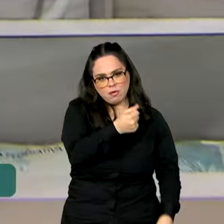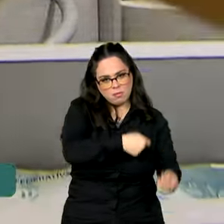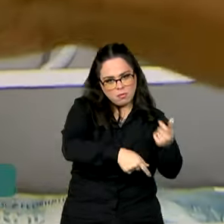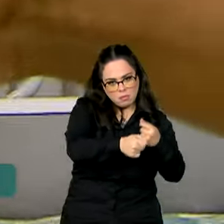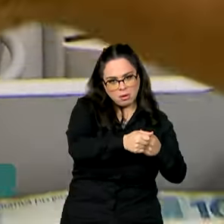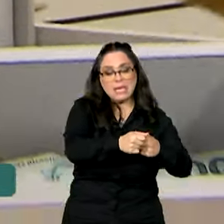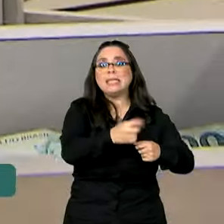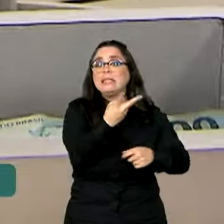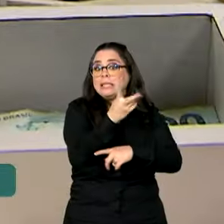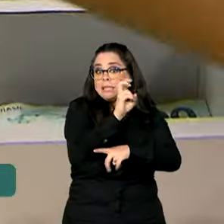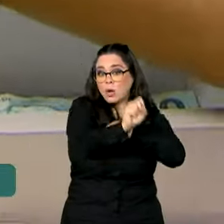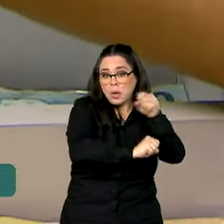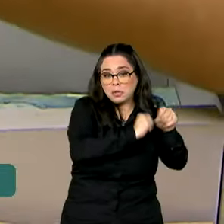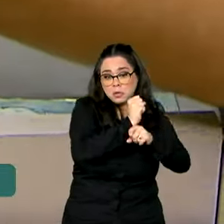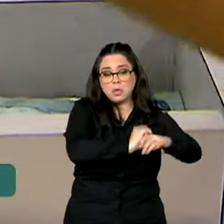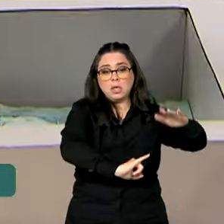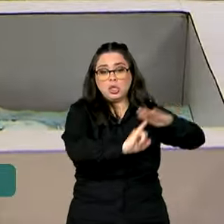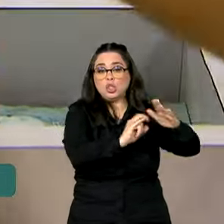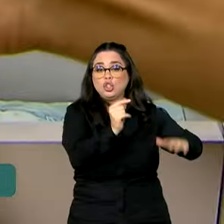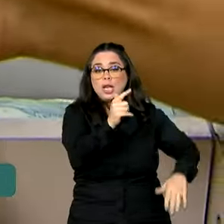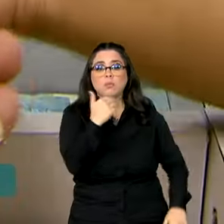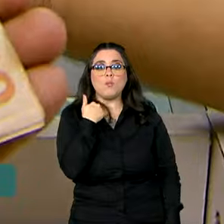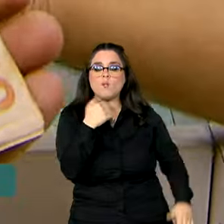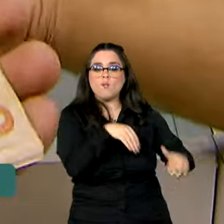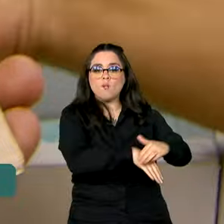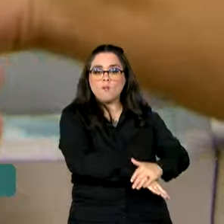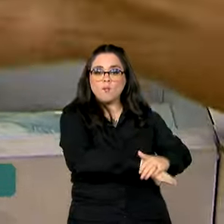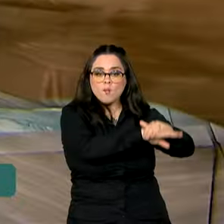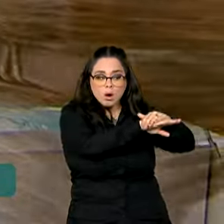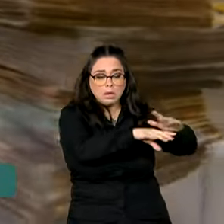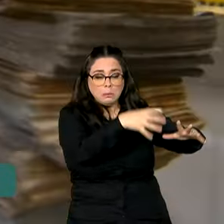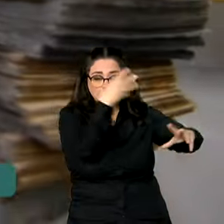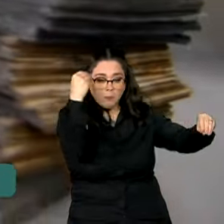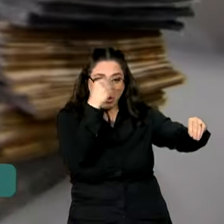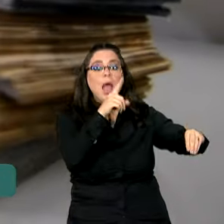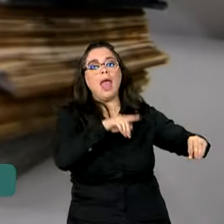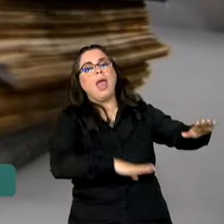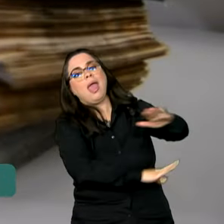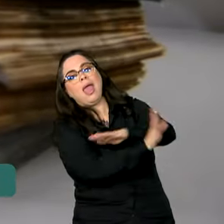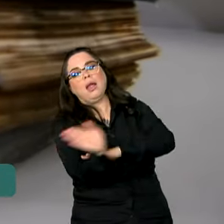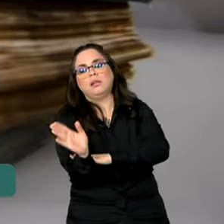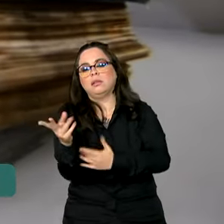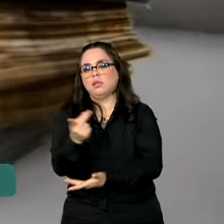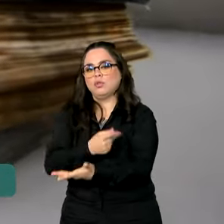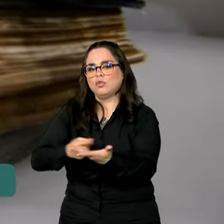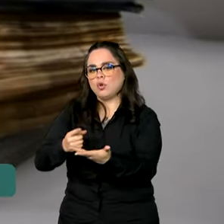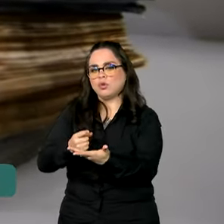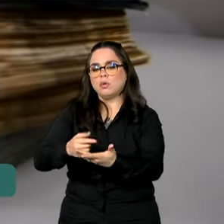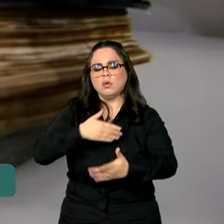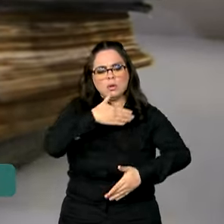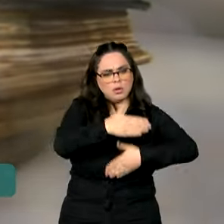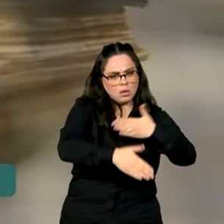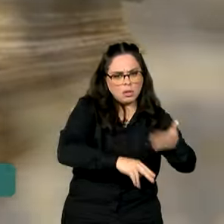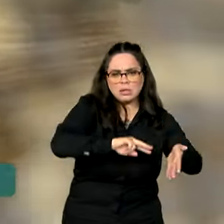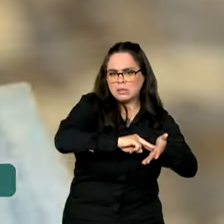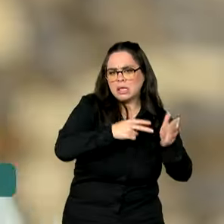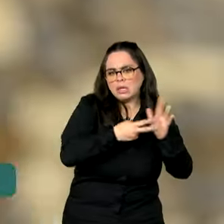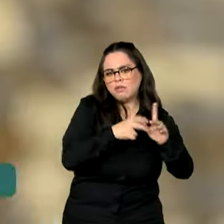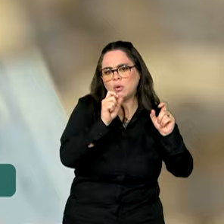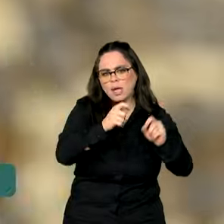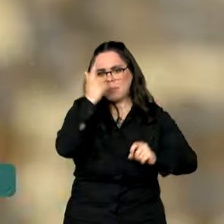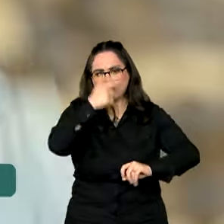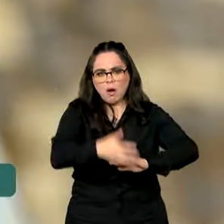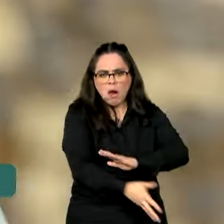e outras instituições seja incorporado ao Tesouro Nacional. Esse procedimento não se trata de um